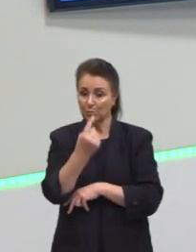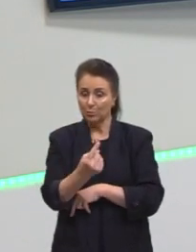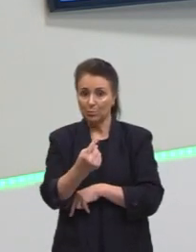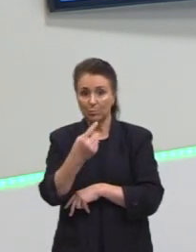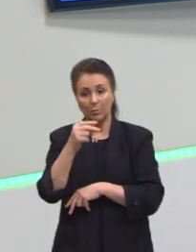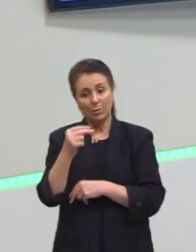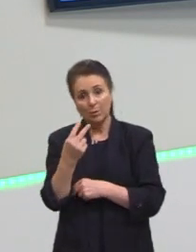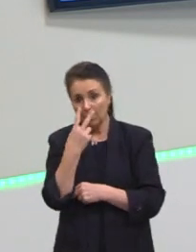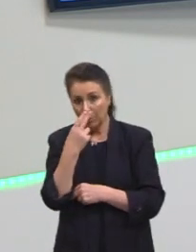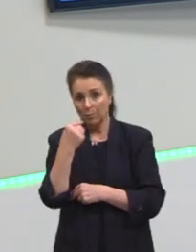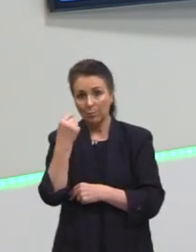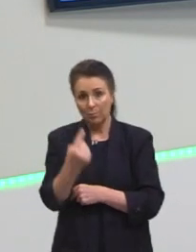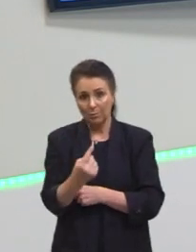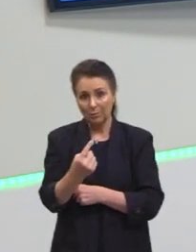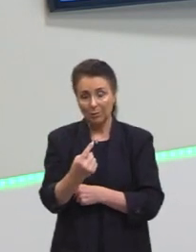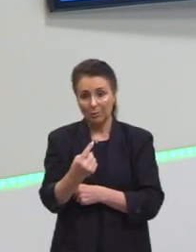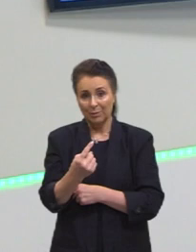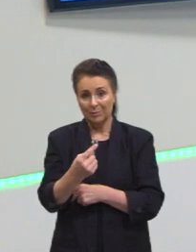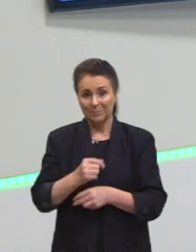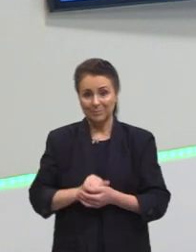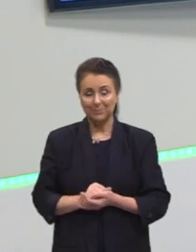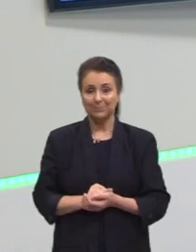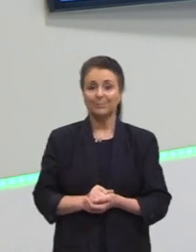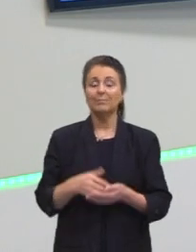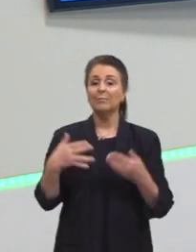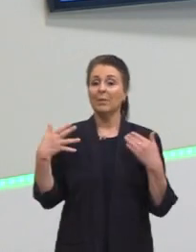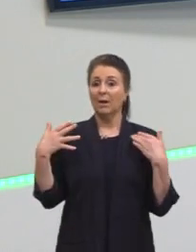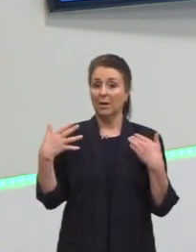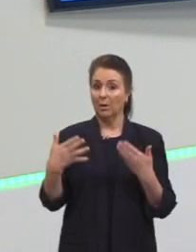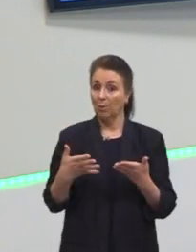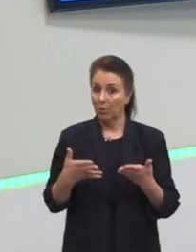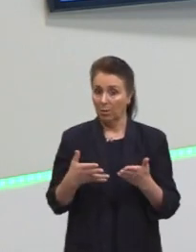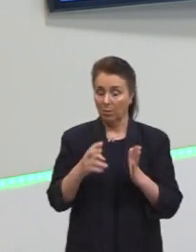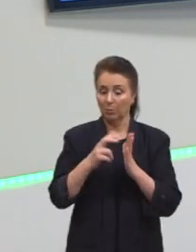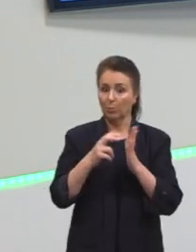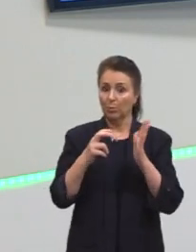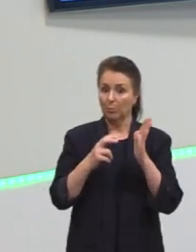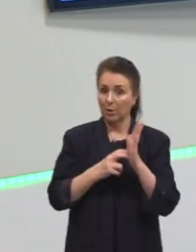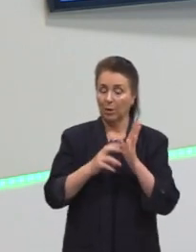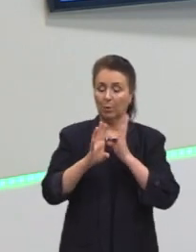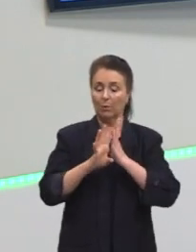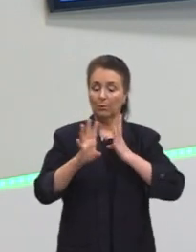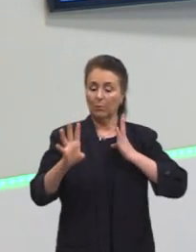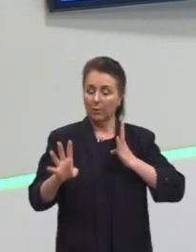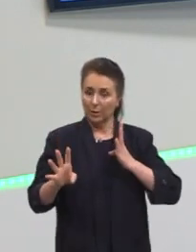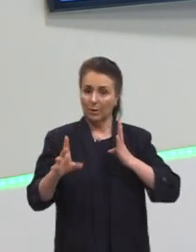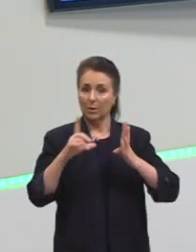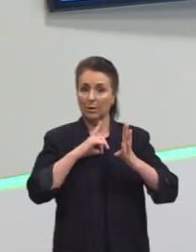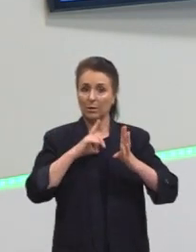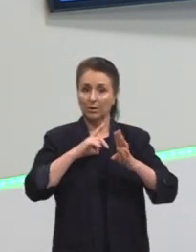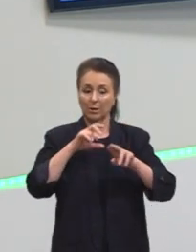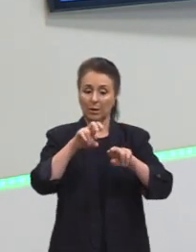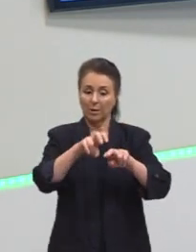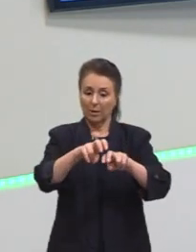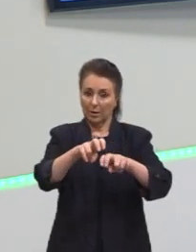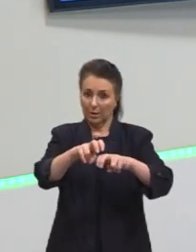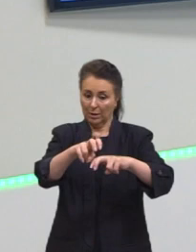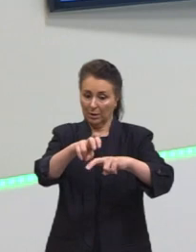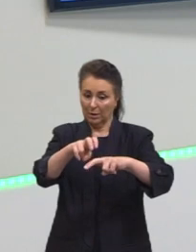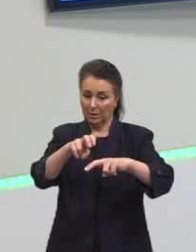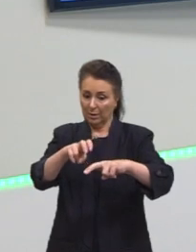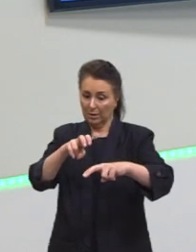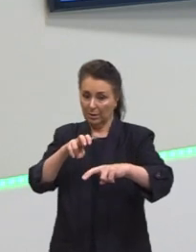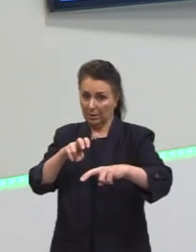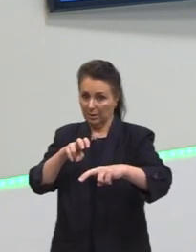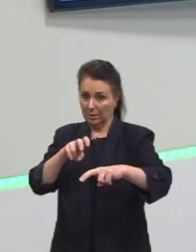uma possibilidade. Agora, mesmo banco, mesma fila do banco ali tem a cadeirinha vaga para sentar quem